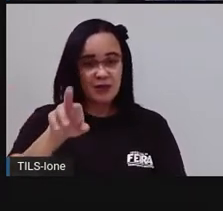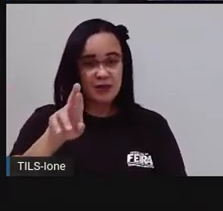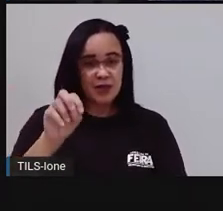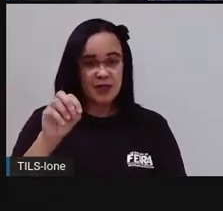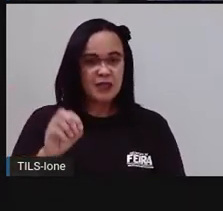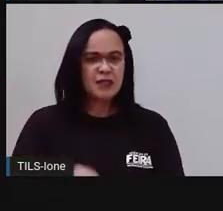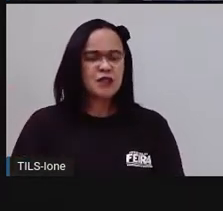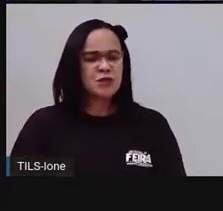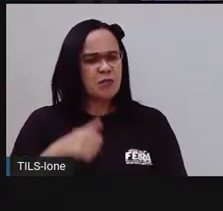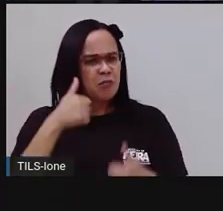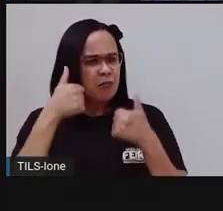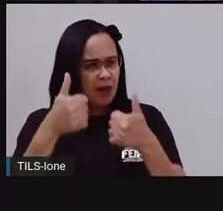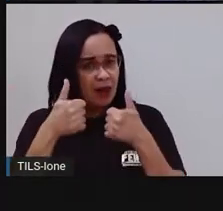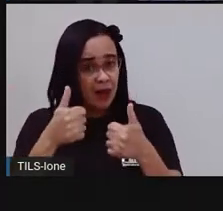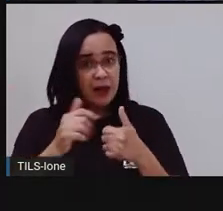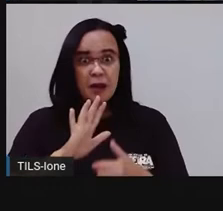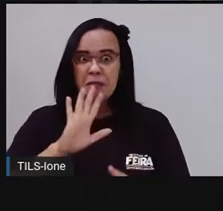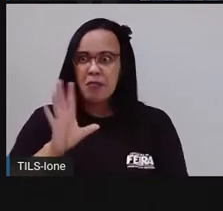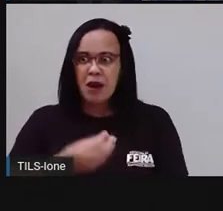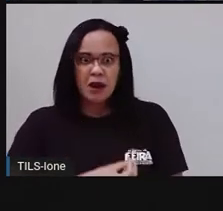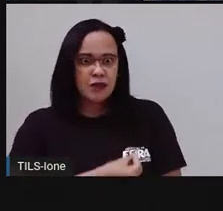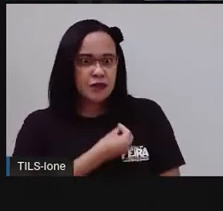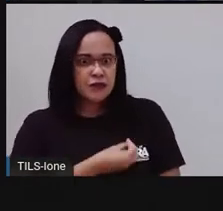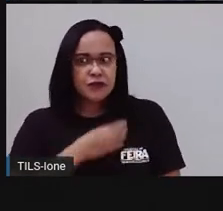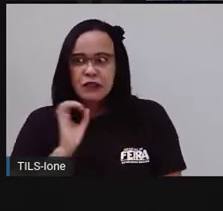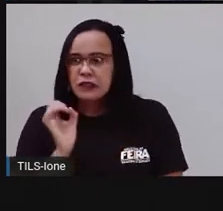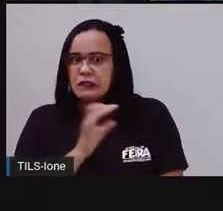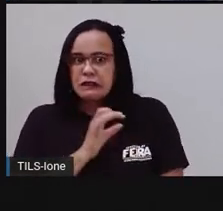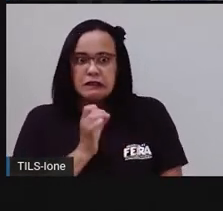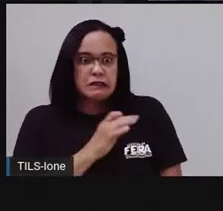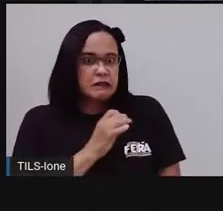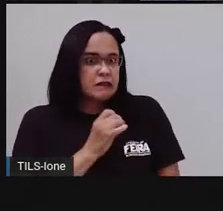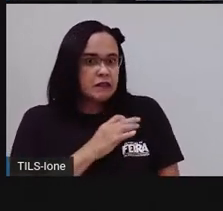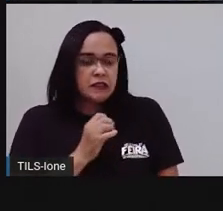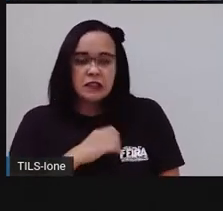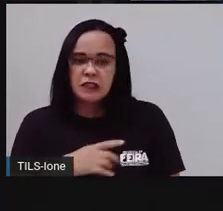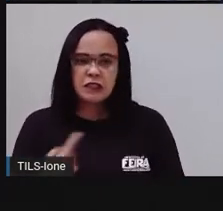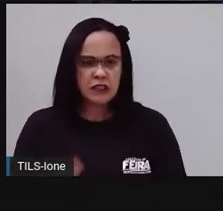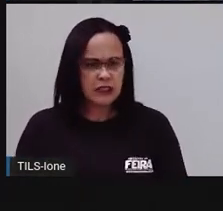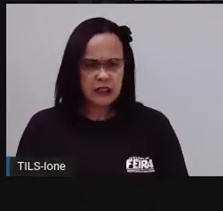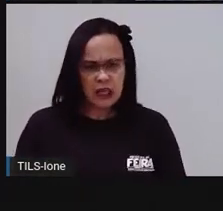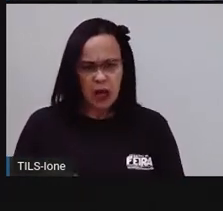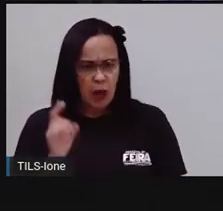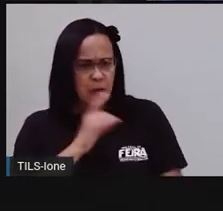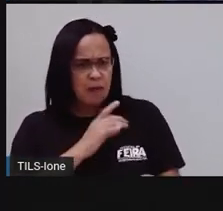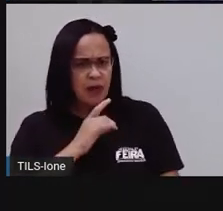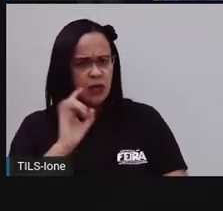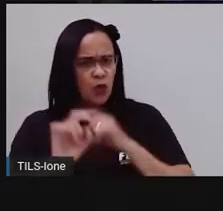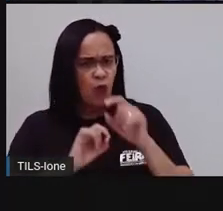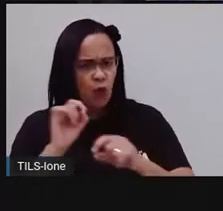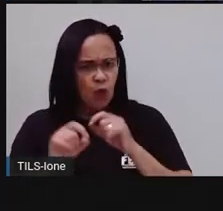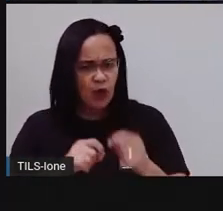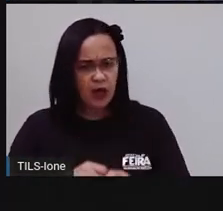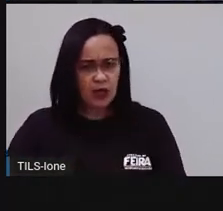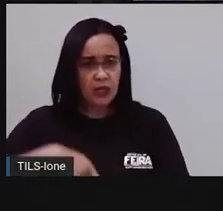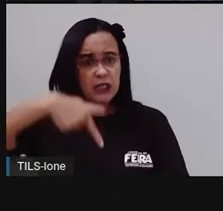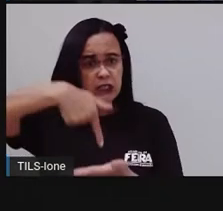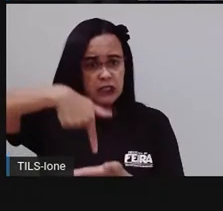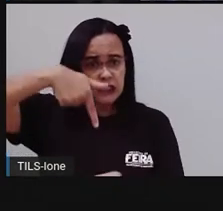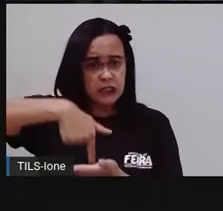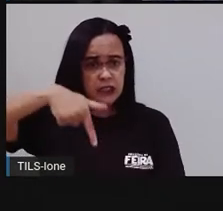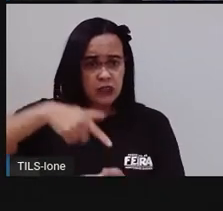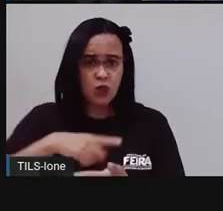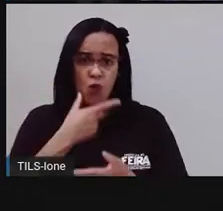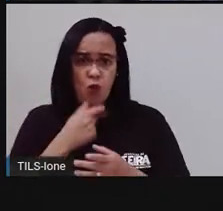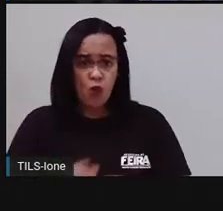com medo. E não era um medo michuruca, de saci, homem do saco ou da cuca. O medo que